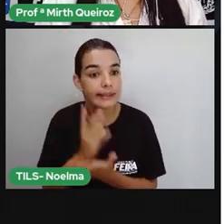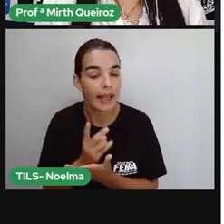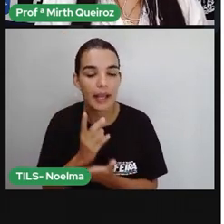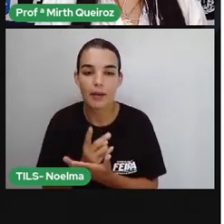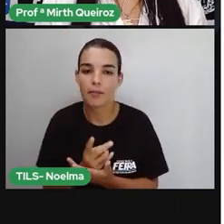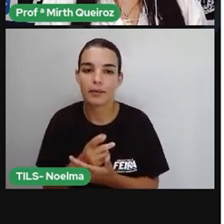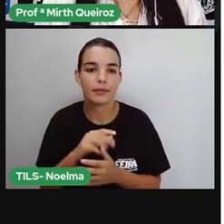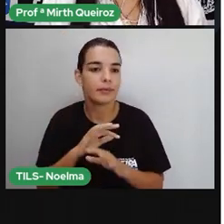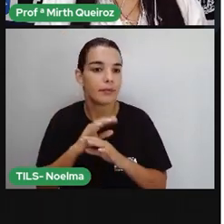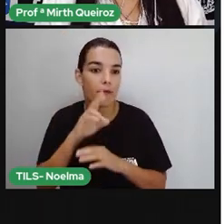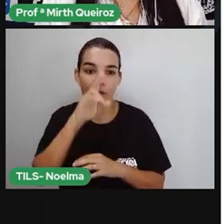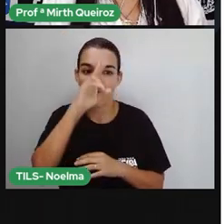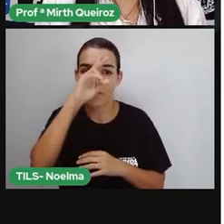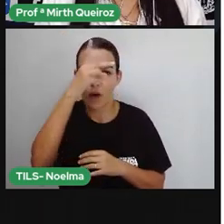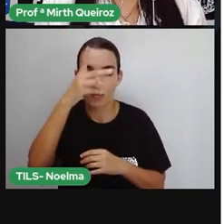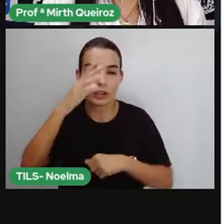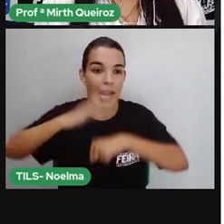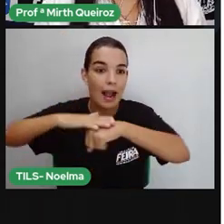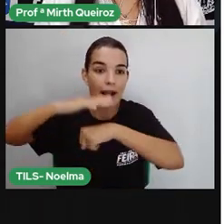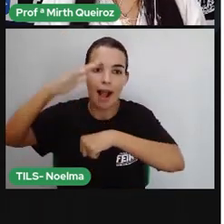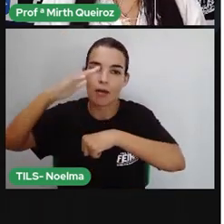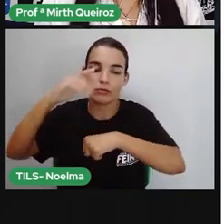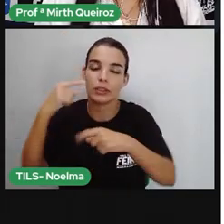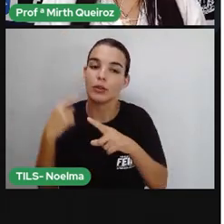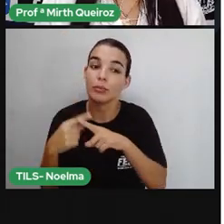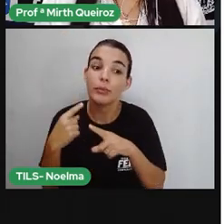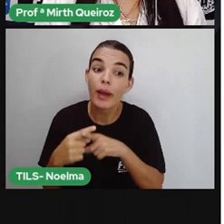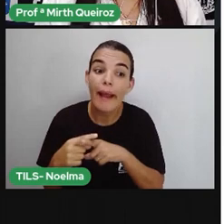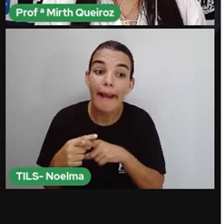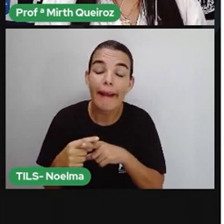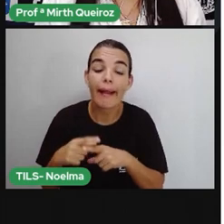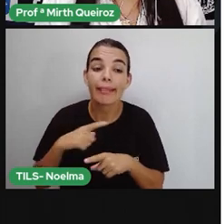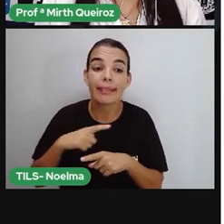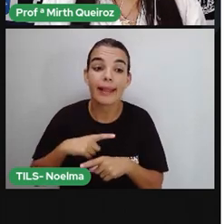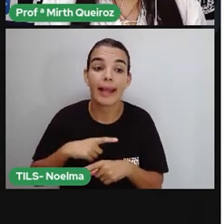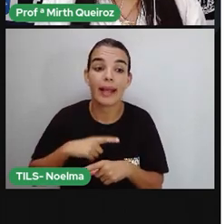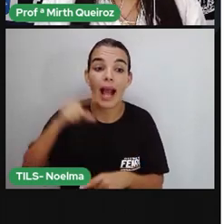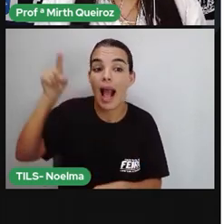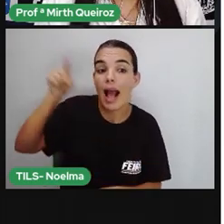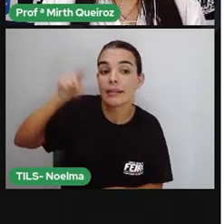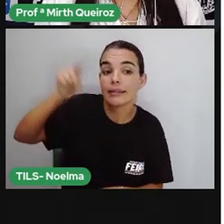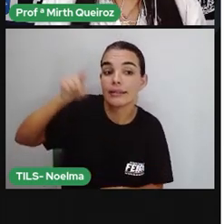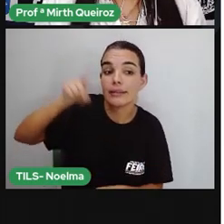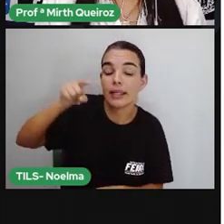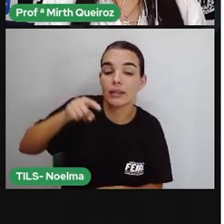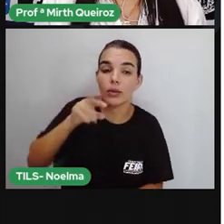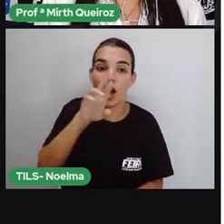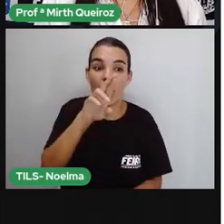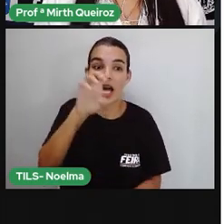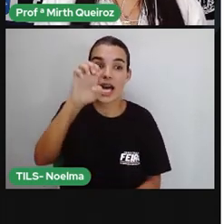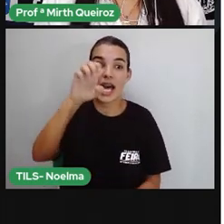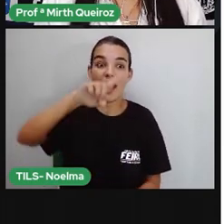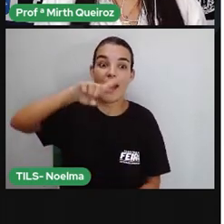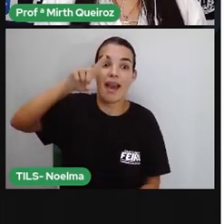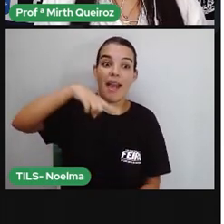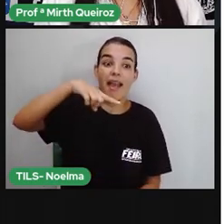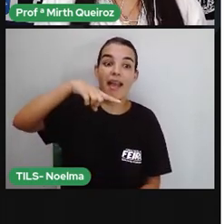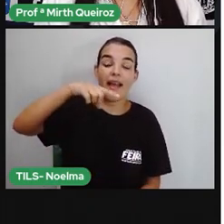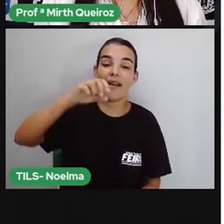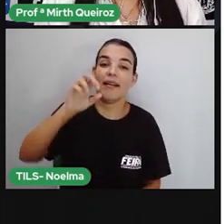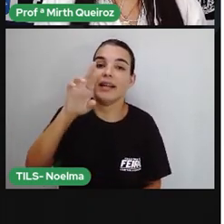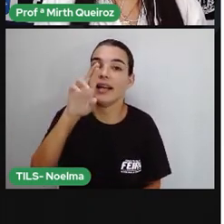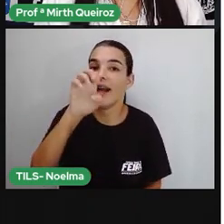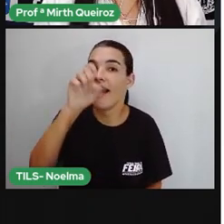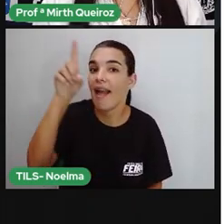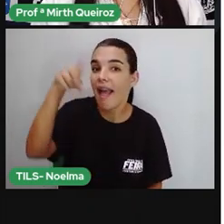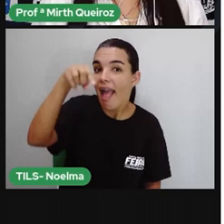Jacaré. Jacaré. Ré. Ré é o mais forte, o mais intenso, né? A sílaba mais intensa, né? Que a gente diz com maior